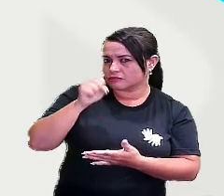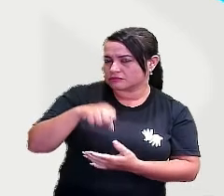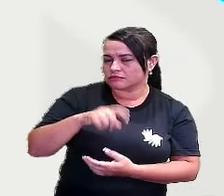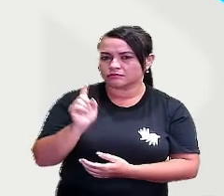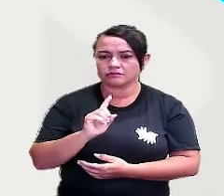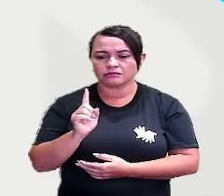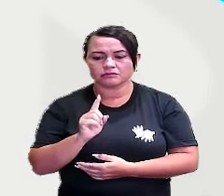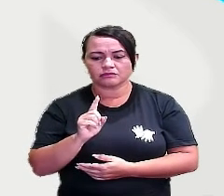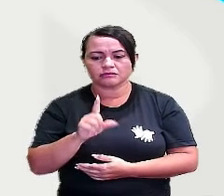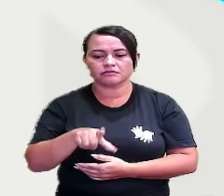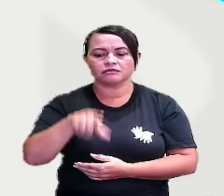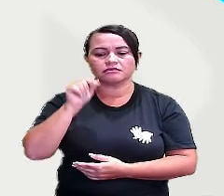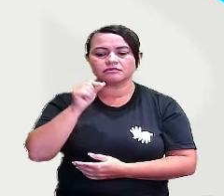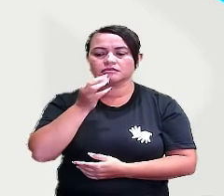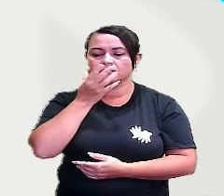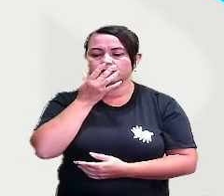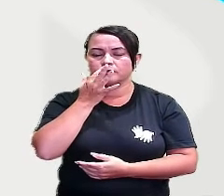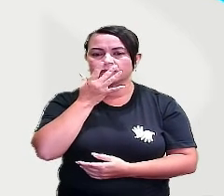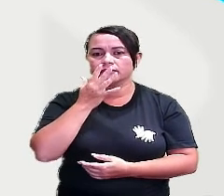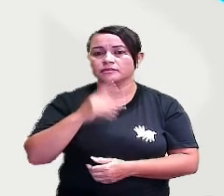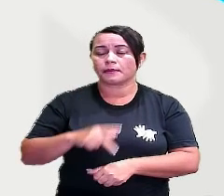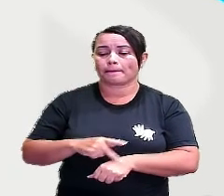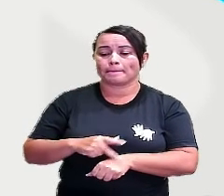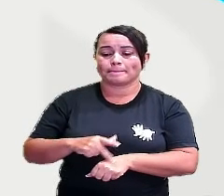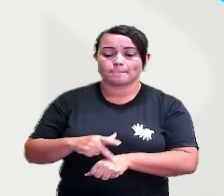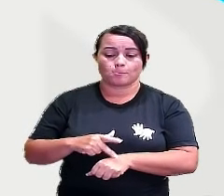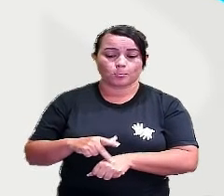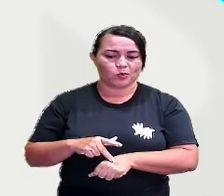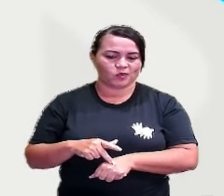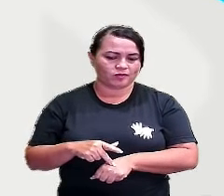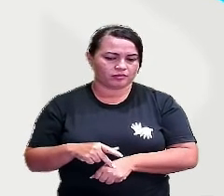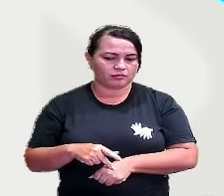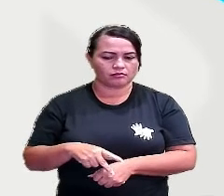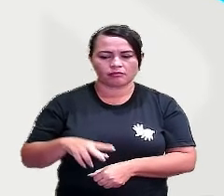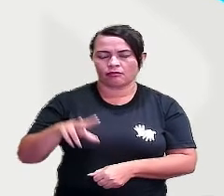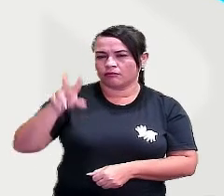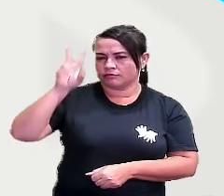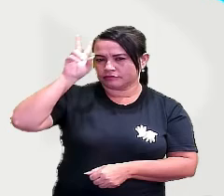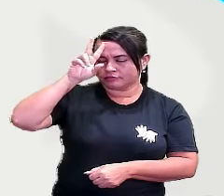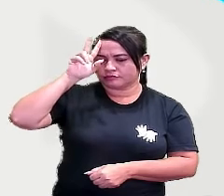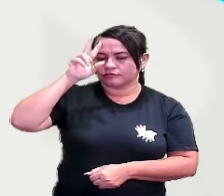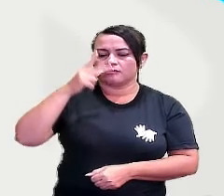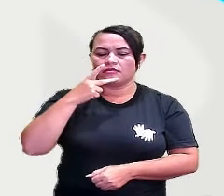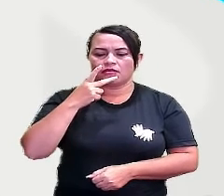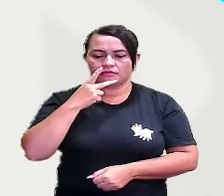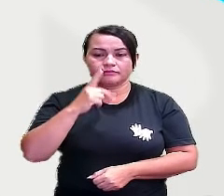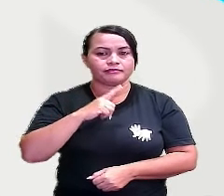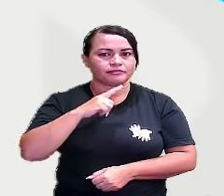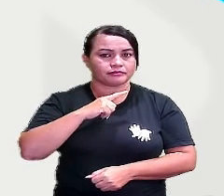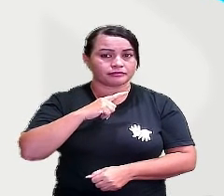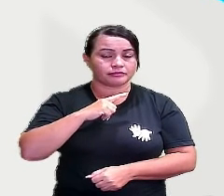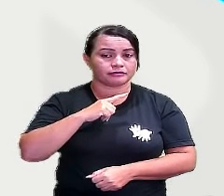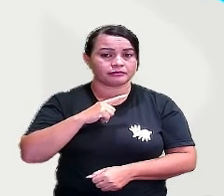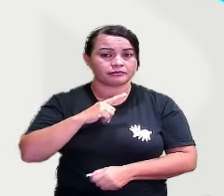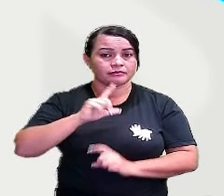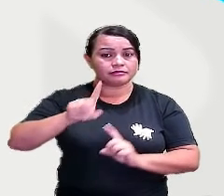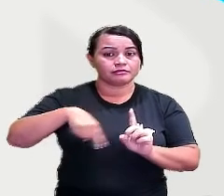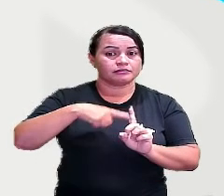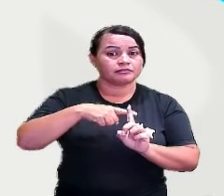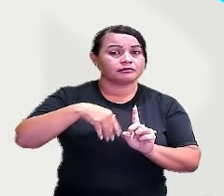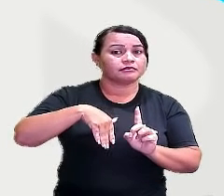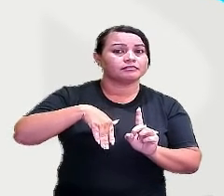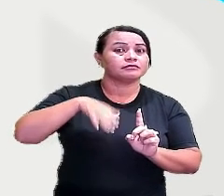escolhido a de cor preta? Gente, lembra que quando eu disse que é que tem mais possibilidade?